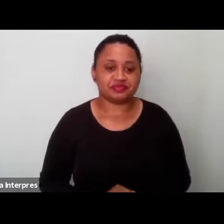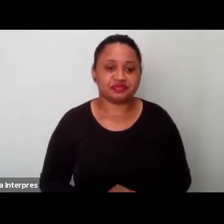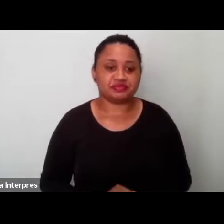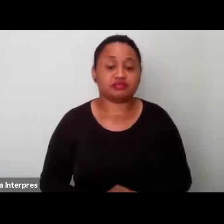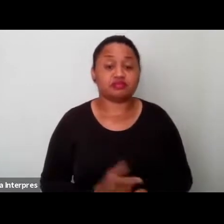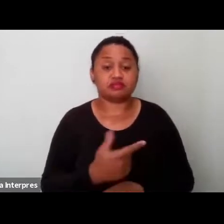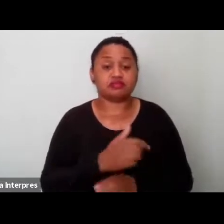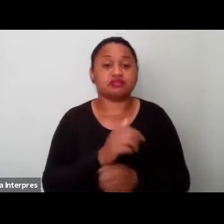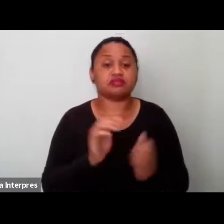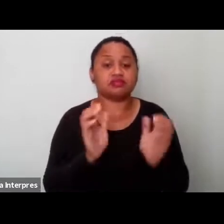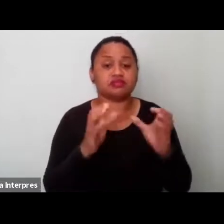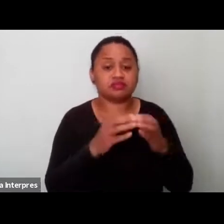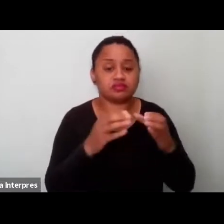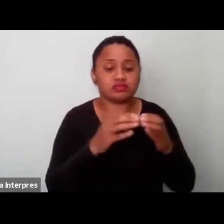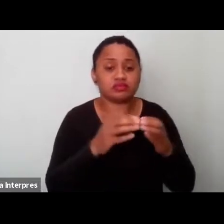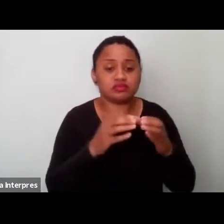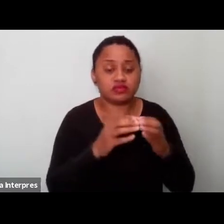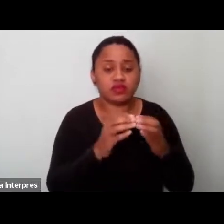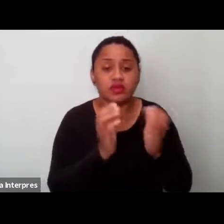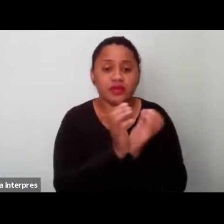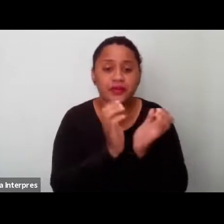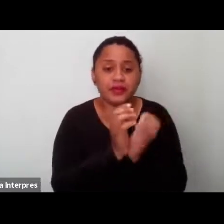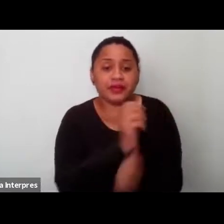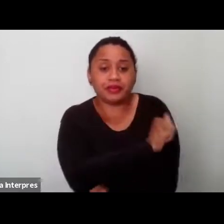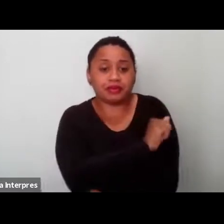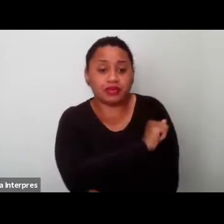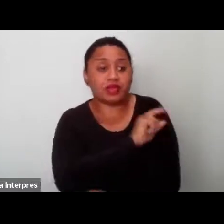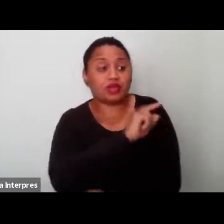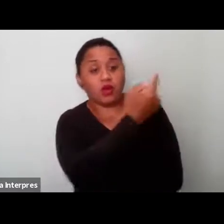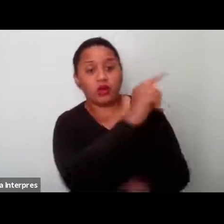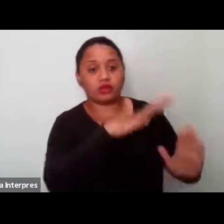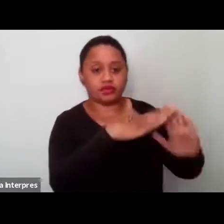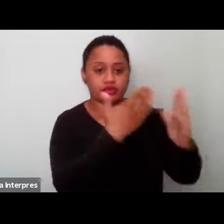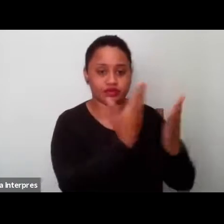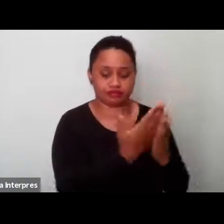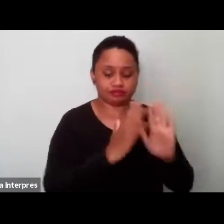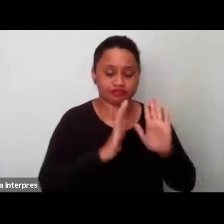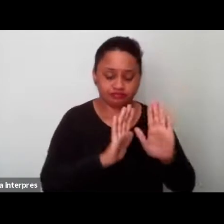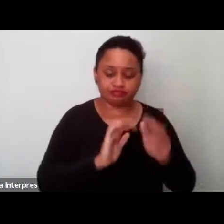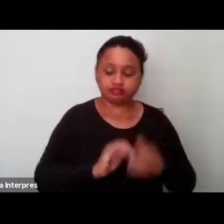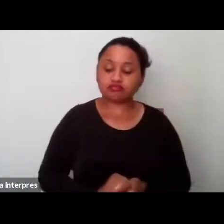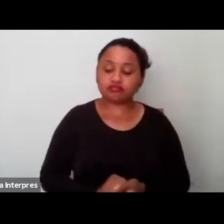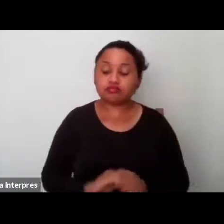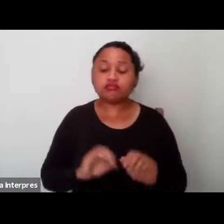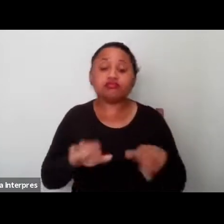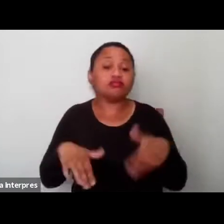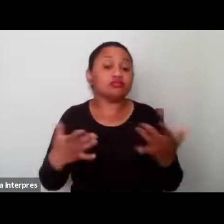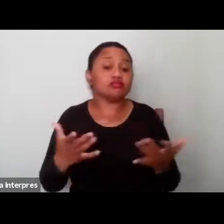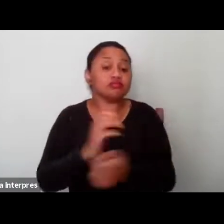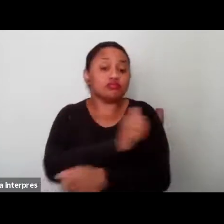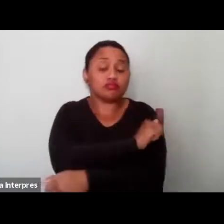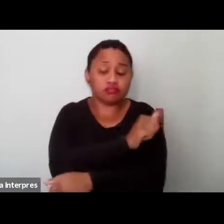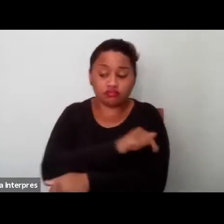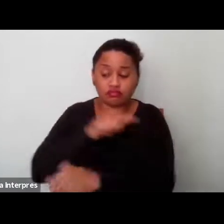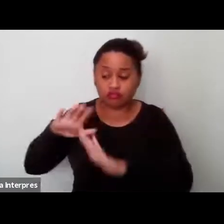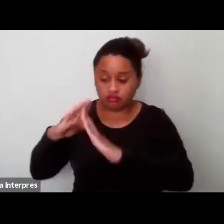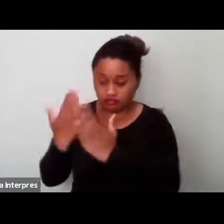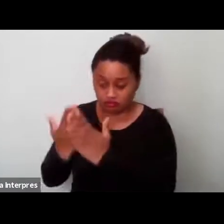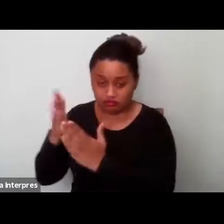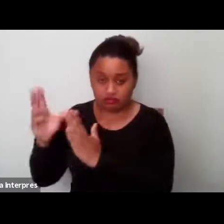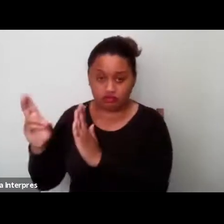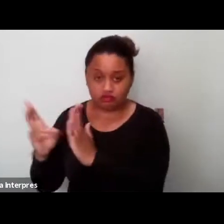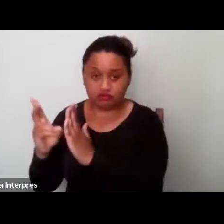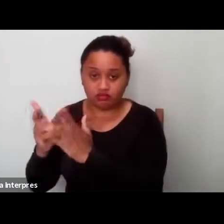que estuda na outra escola, tá, então, o que que os estudantes da escola indígena nos